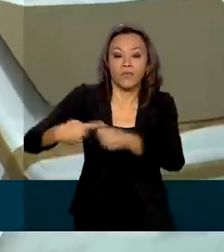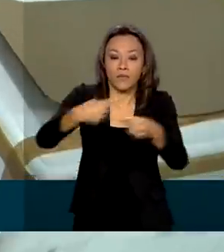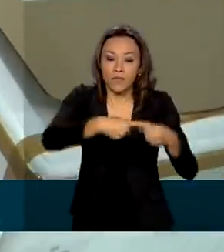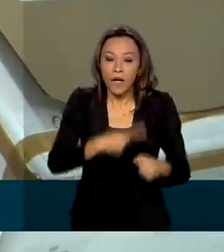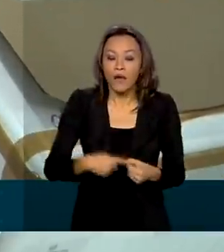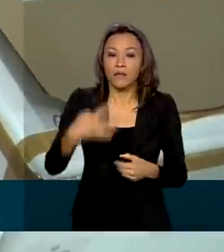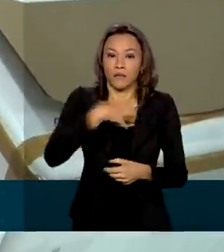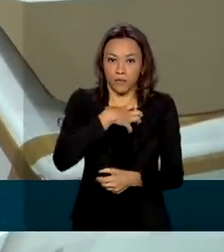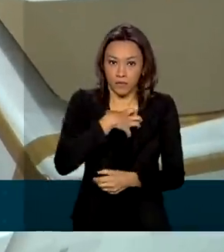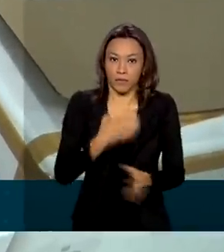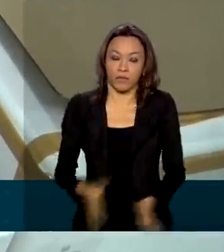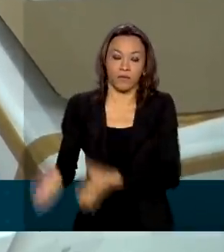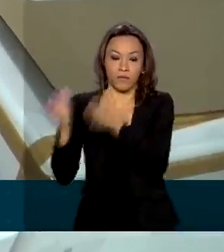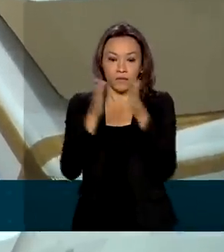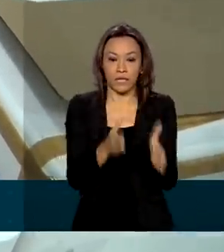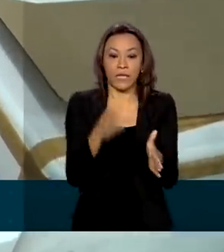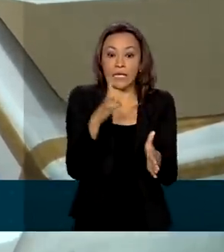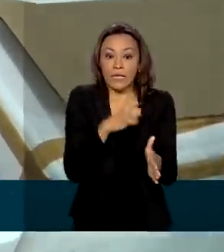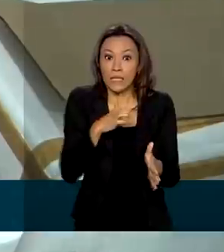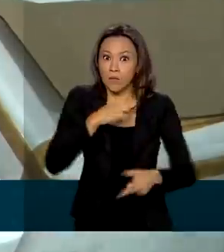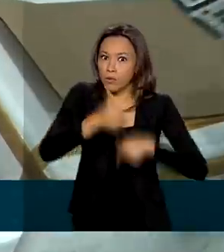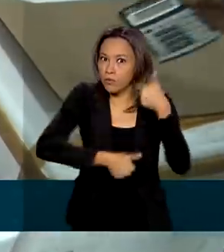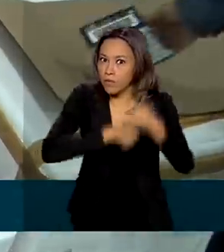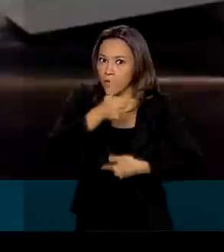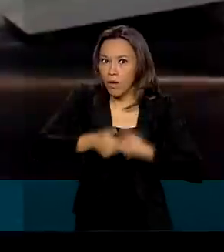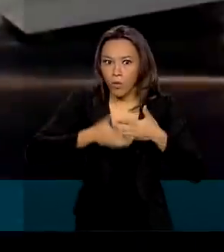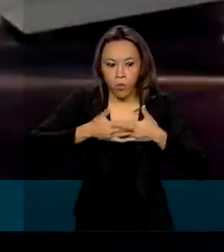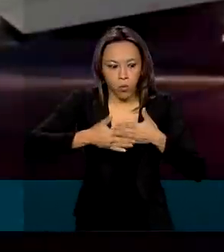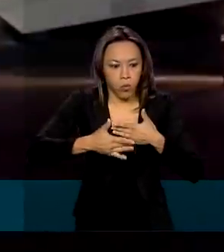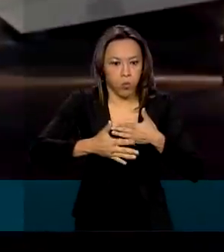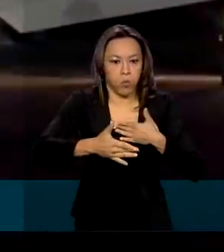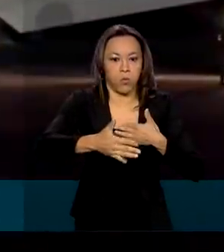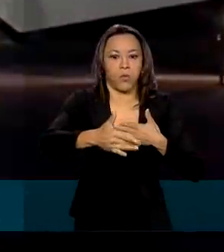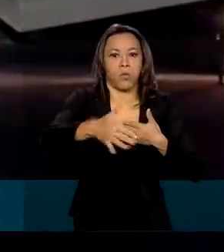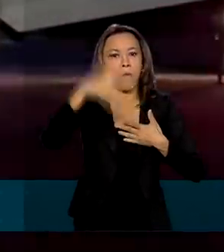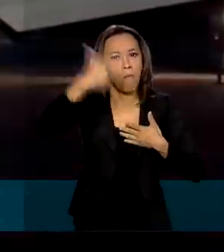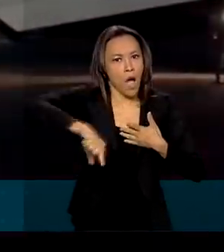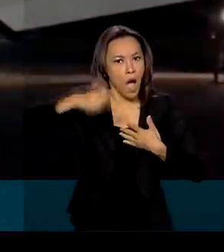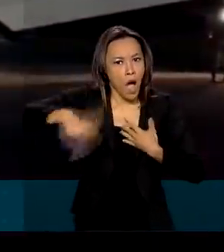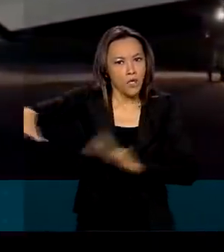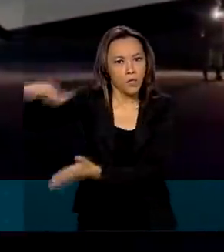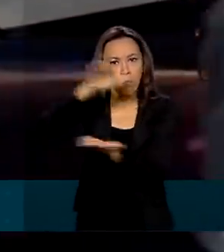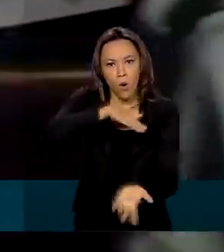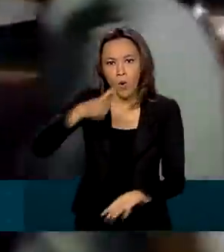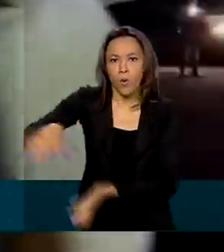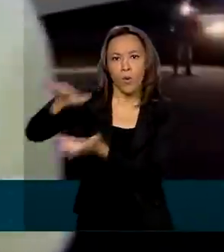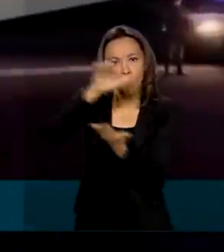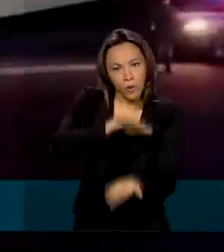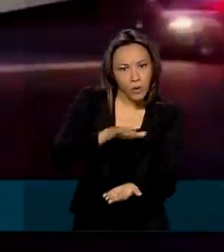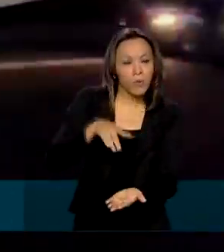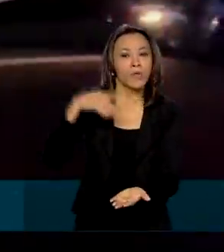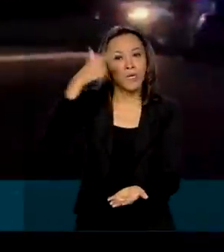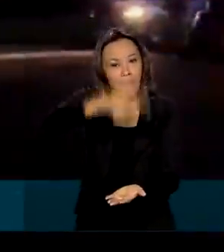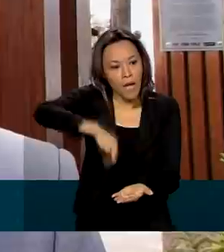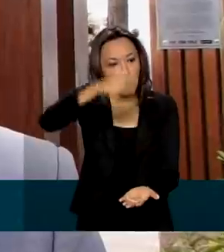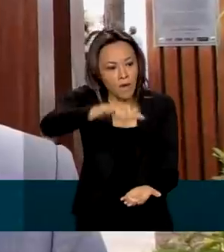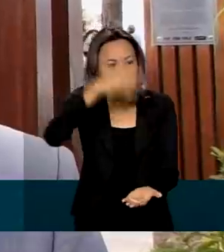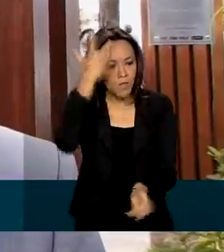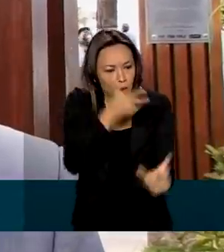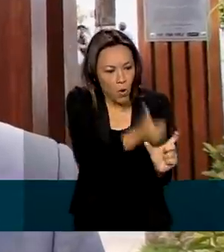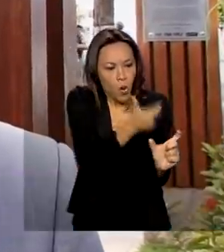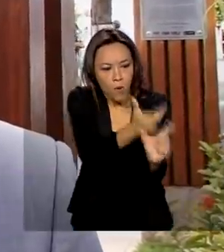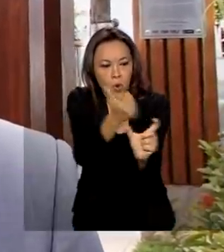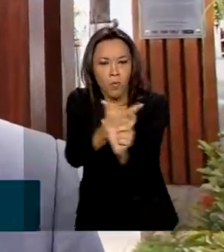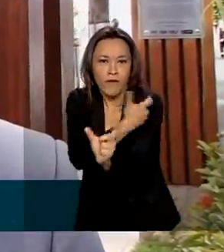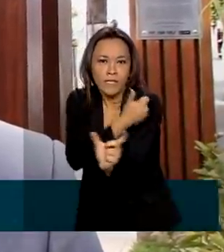Temos um trabalho muito grande pela frente aí, de receber mais vacinas, ampliar o número de pessoas vacinadas, fazer